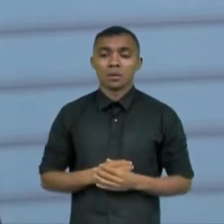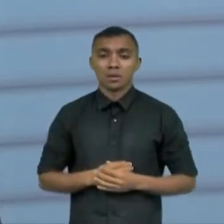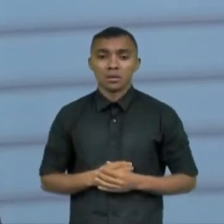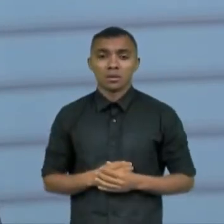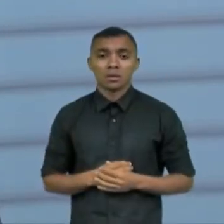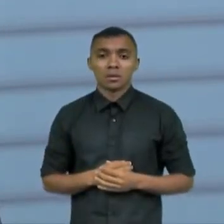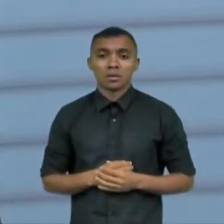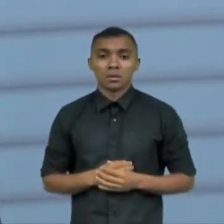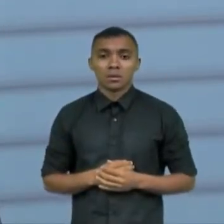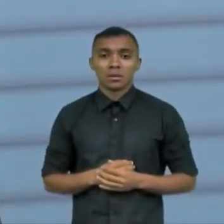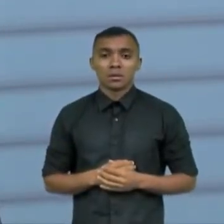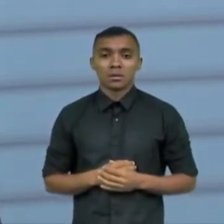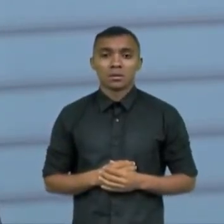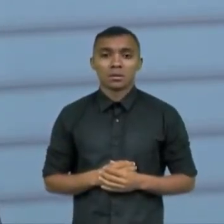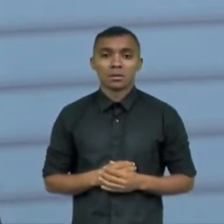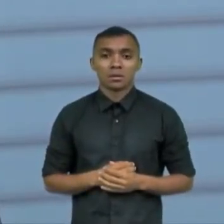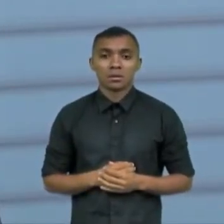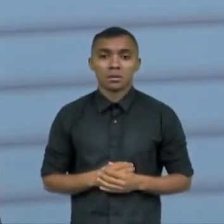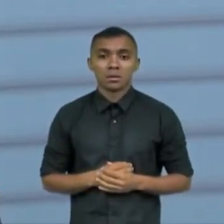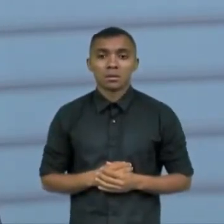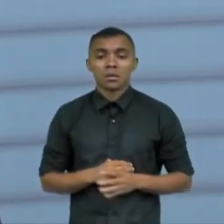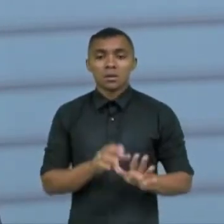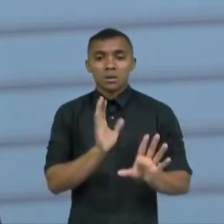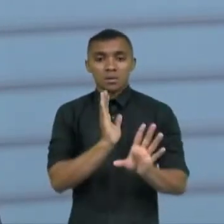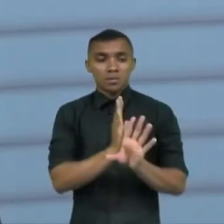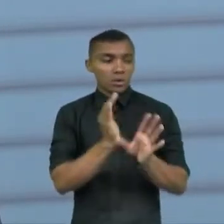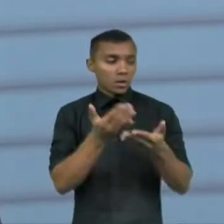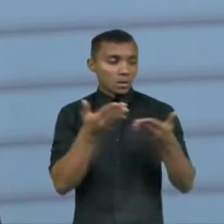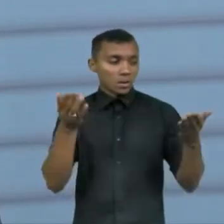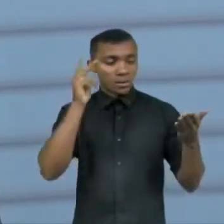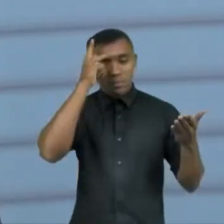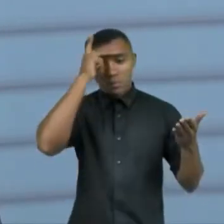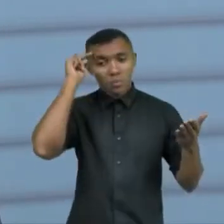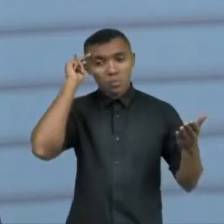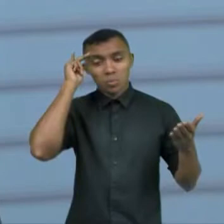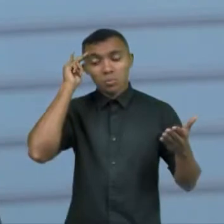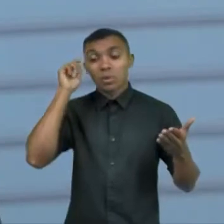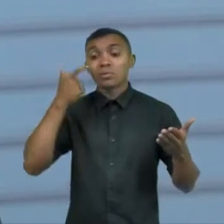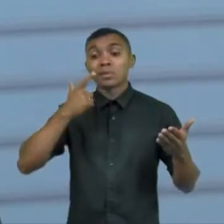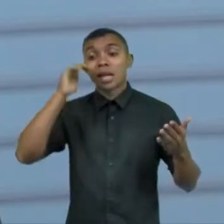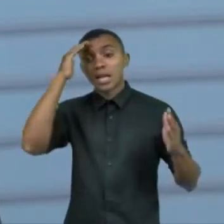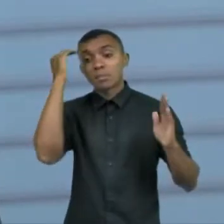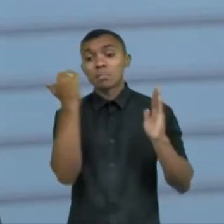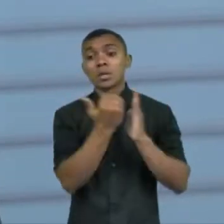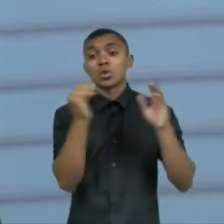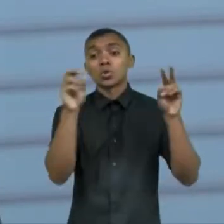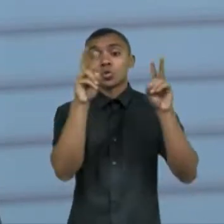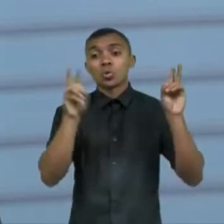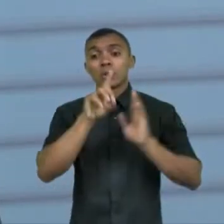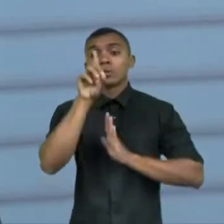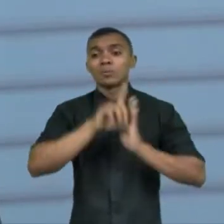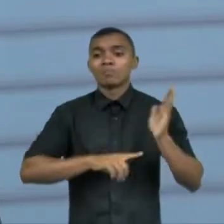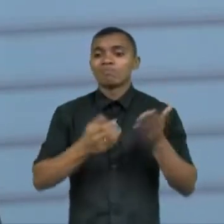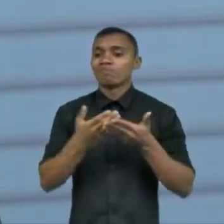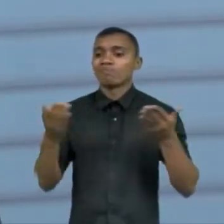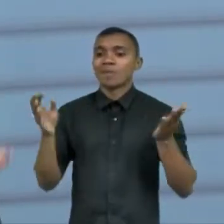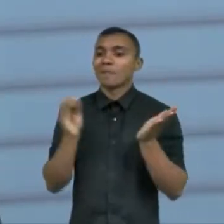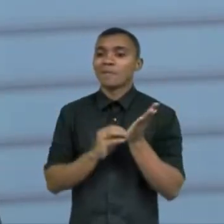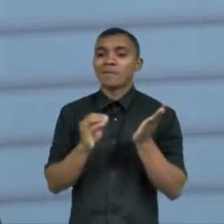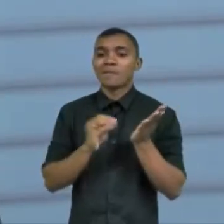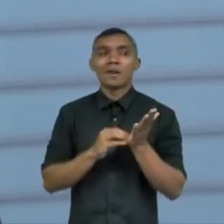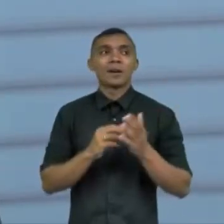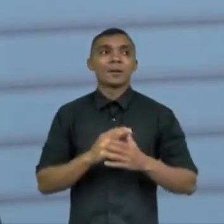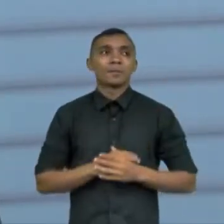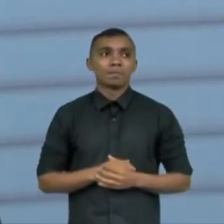porque as pessoas além de ter o preconceito não respeitam os direitos que a outra tem a solicitar